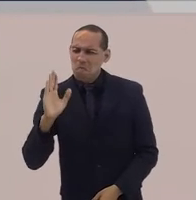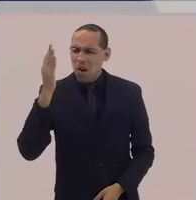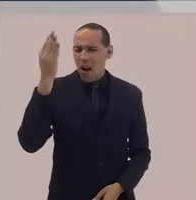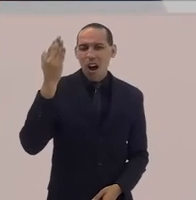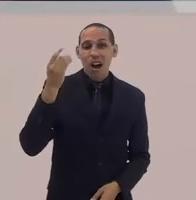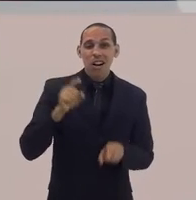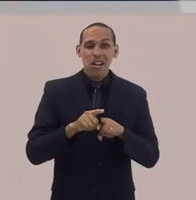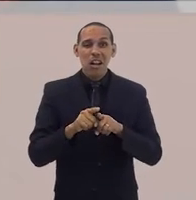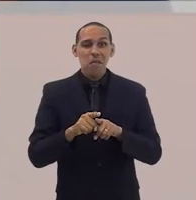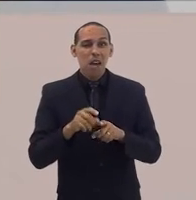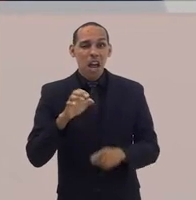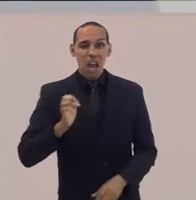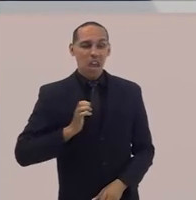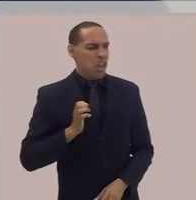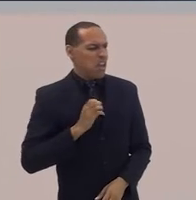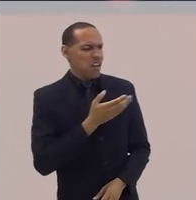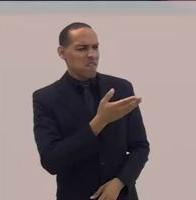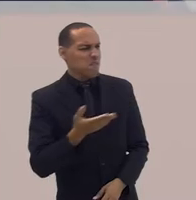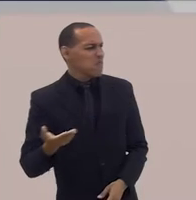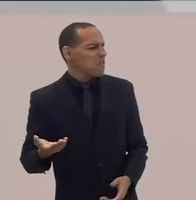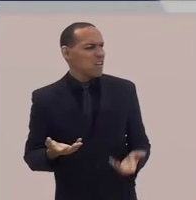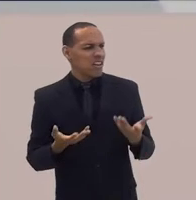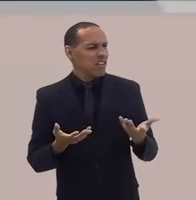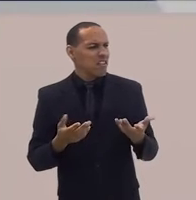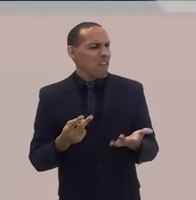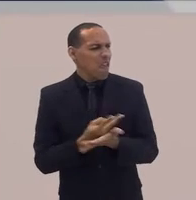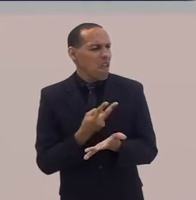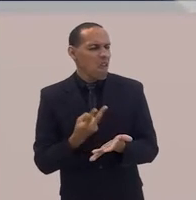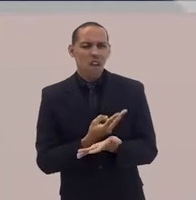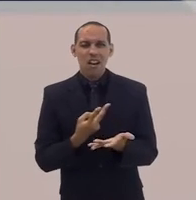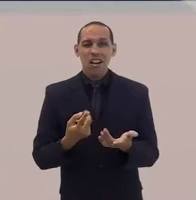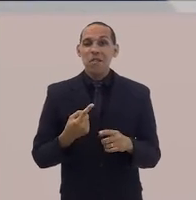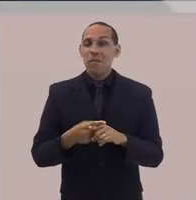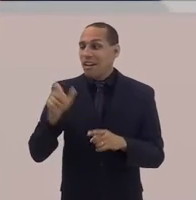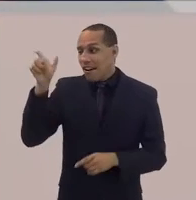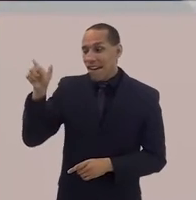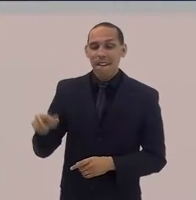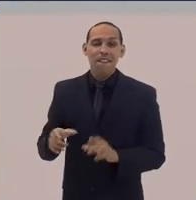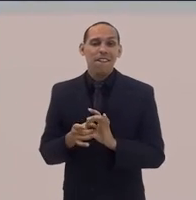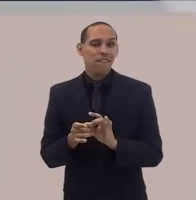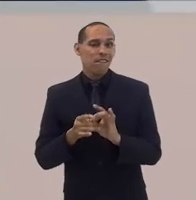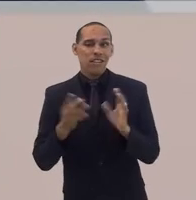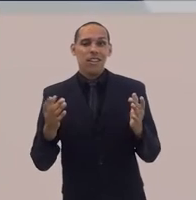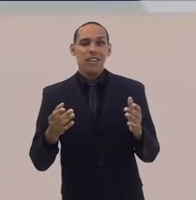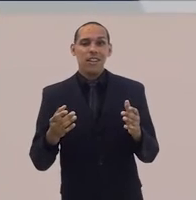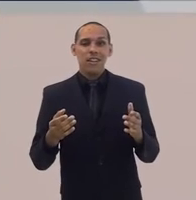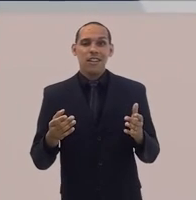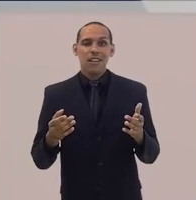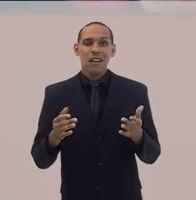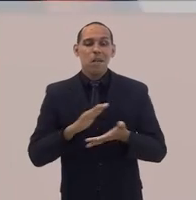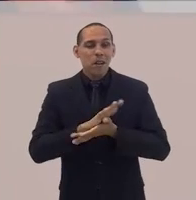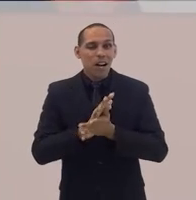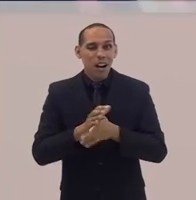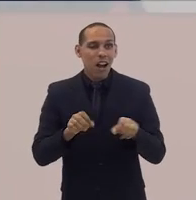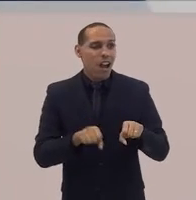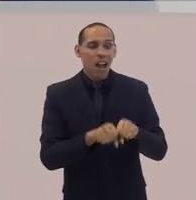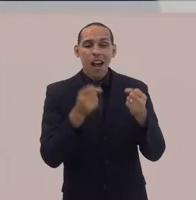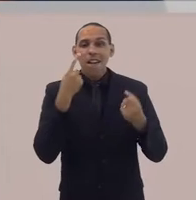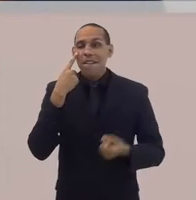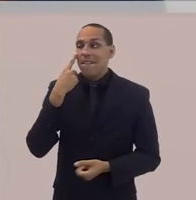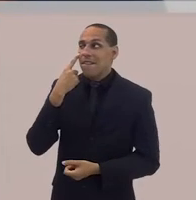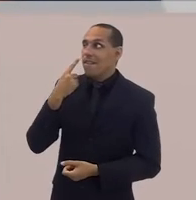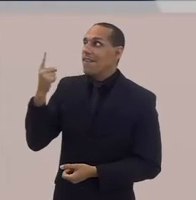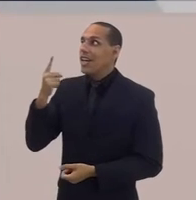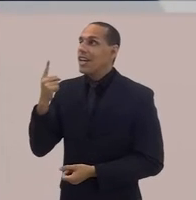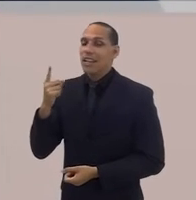e a ganância dos ricos. E porque era livre, tinha um coração livre para quebrar preconceito e para ver o amor